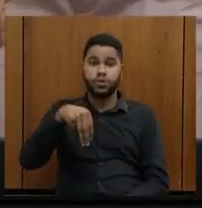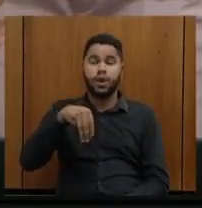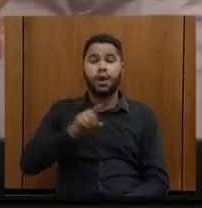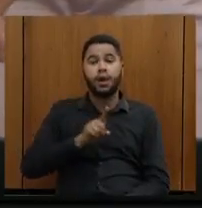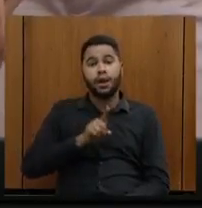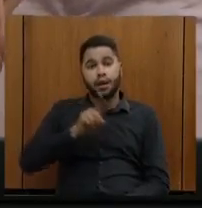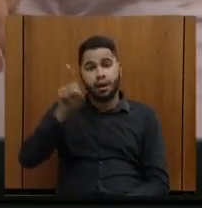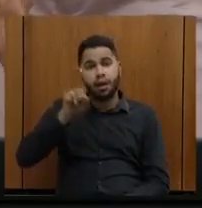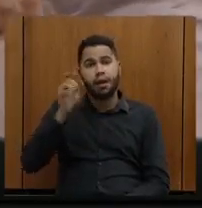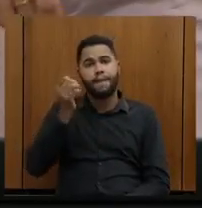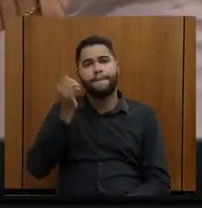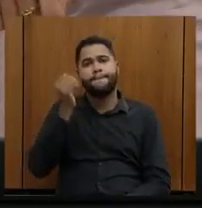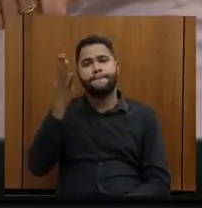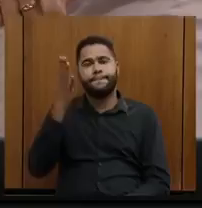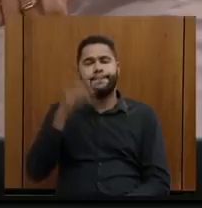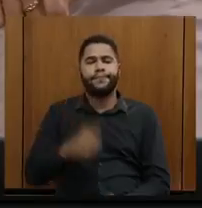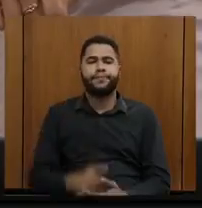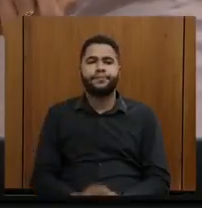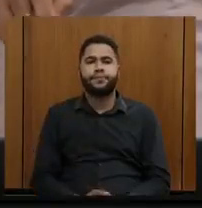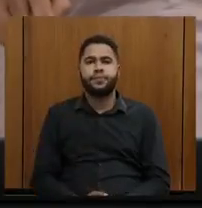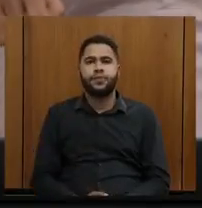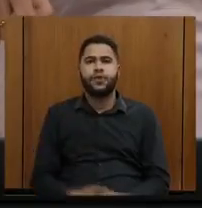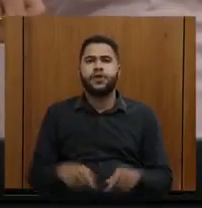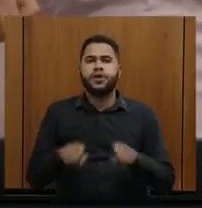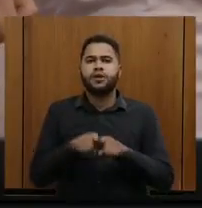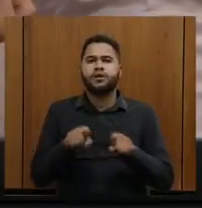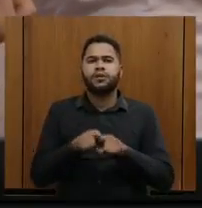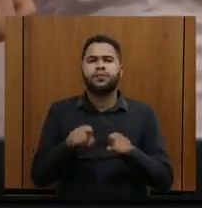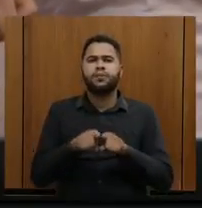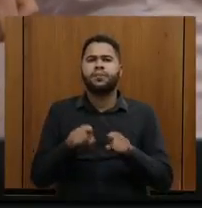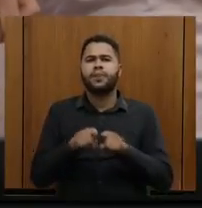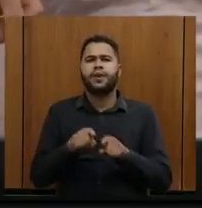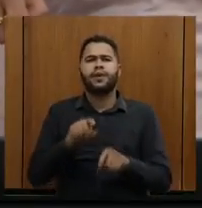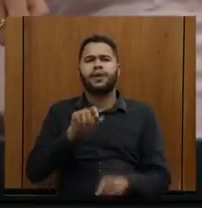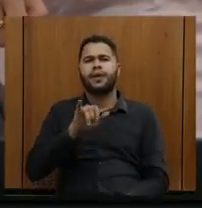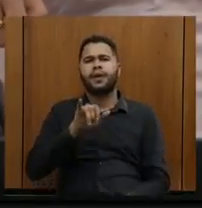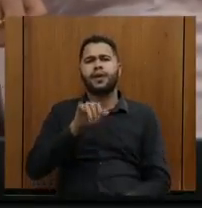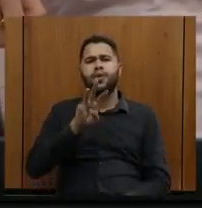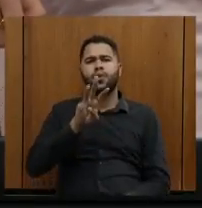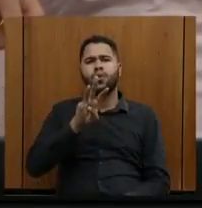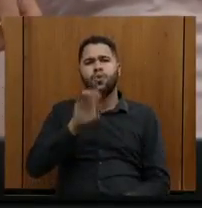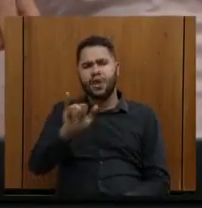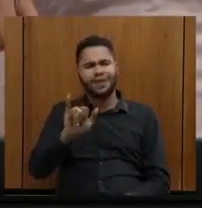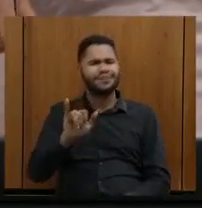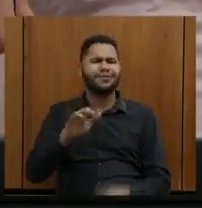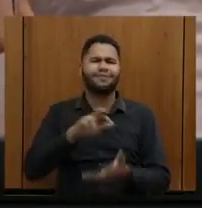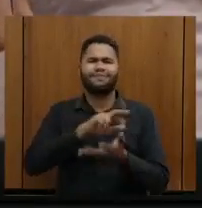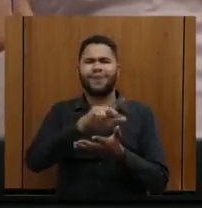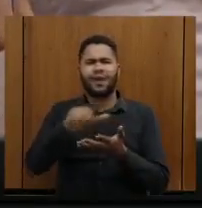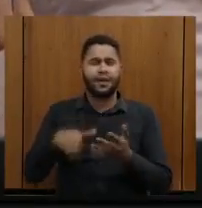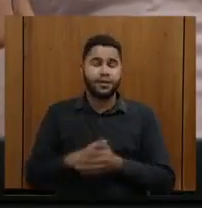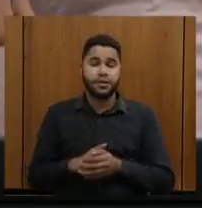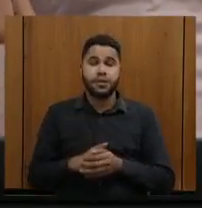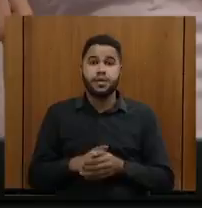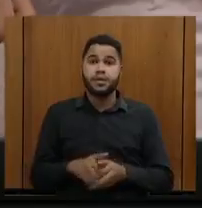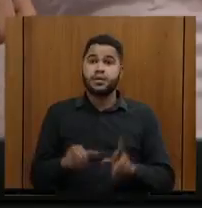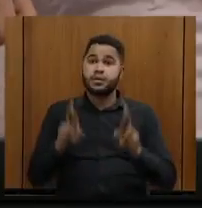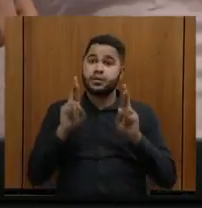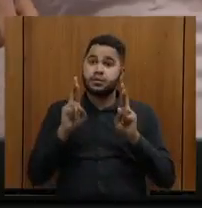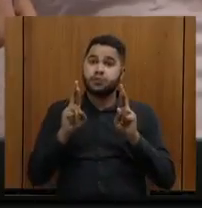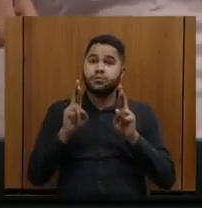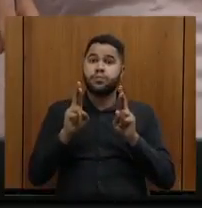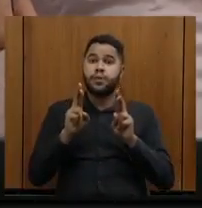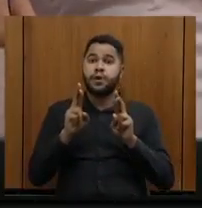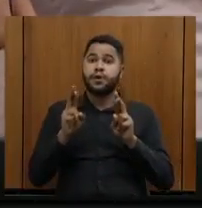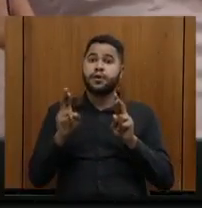no exterior, uísque, café, então nós temos muita coisa a perder de vista. Então eu espero que quem